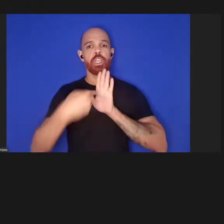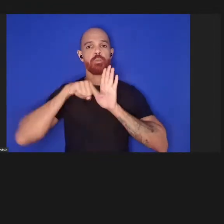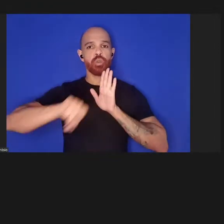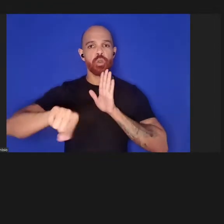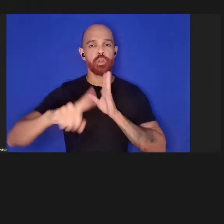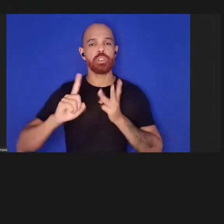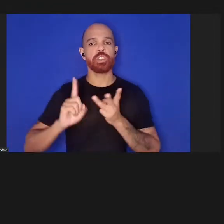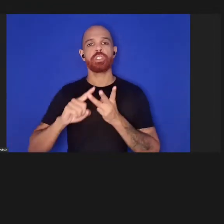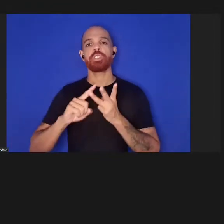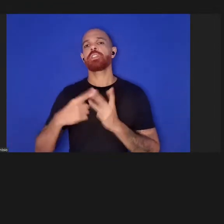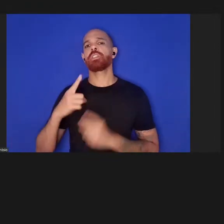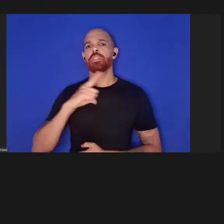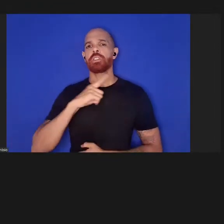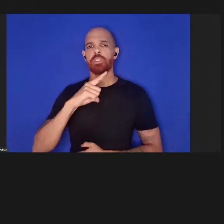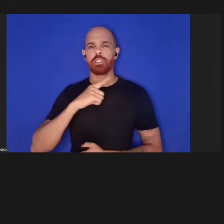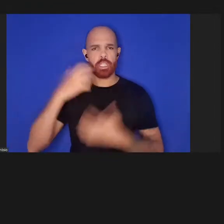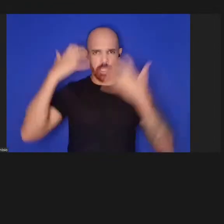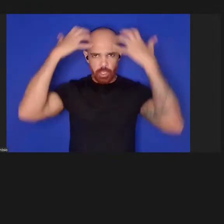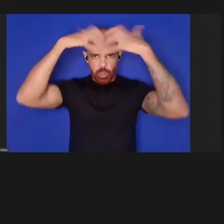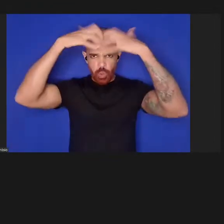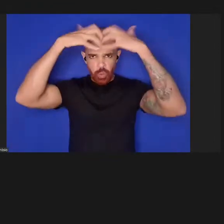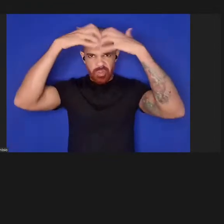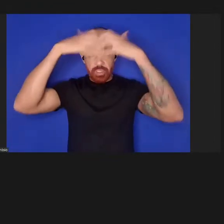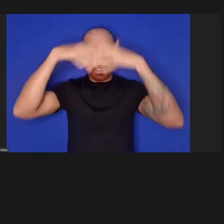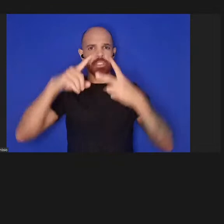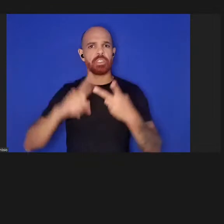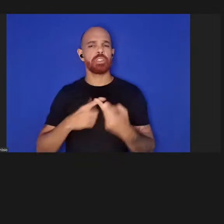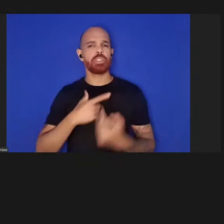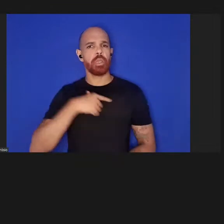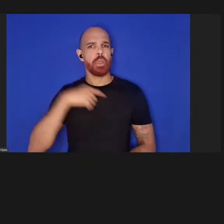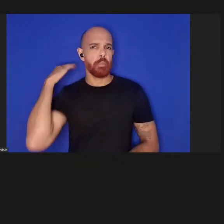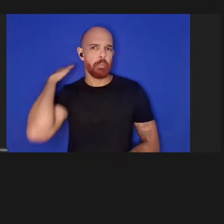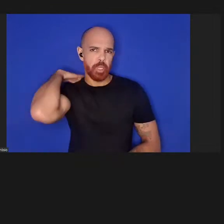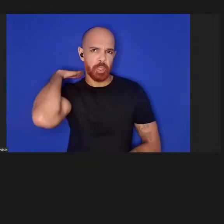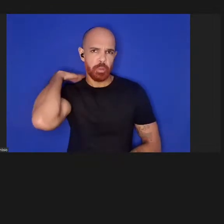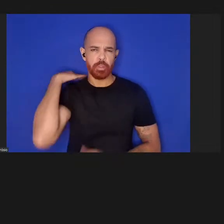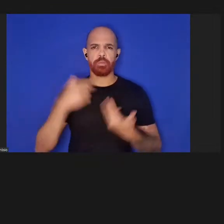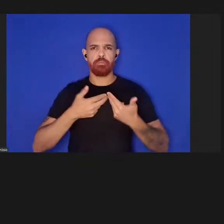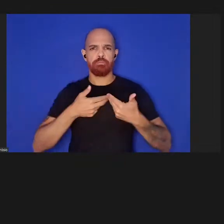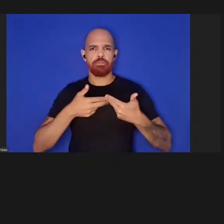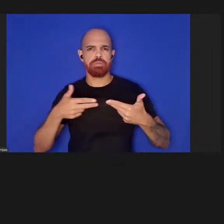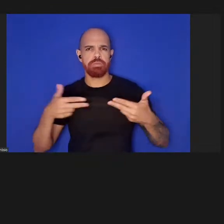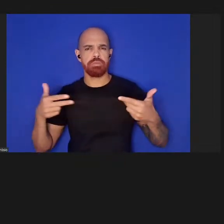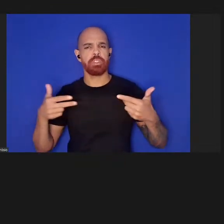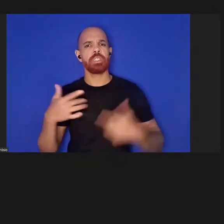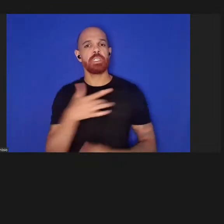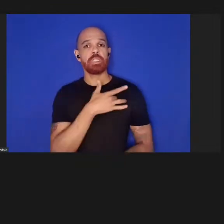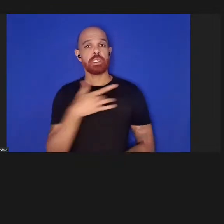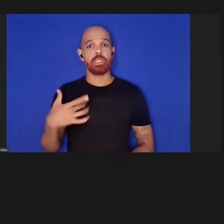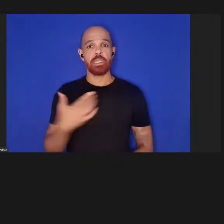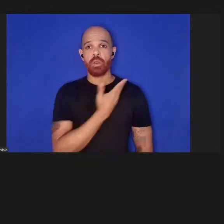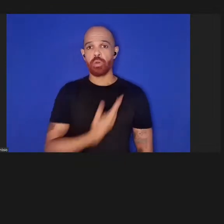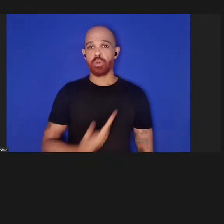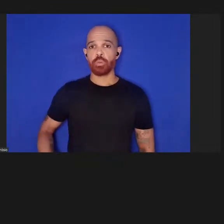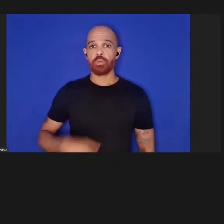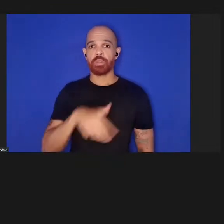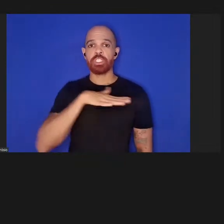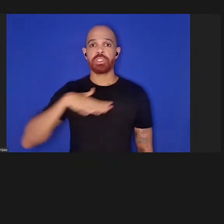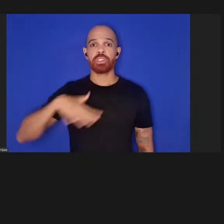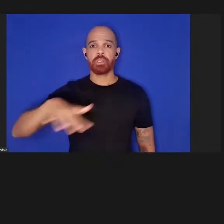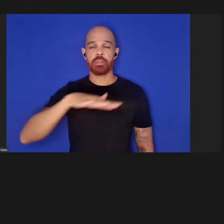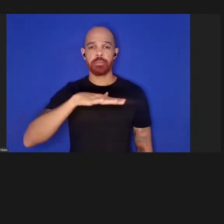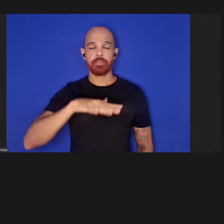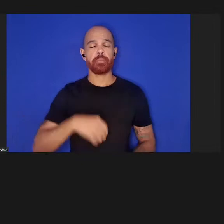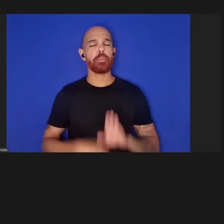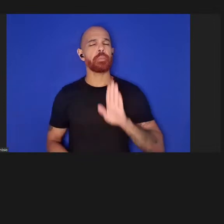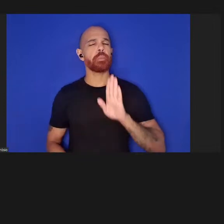a reumatologia, a neurologia, a pneumologia e a saúde pública em geral. Mas,